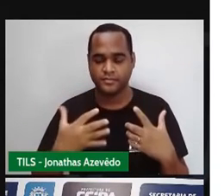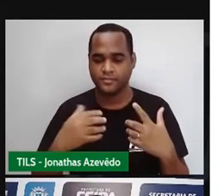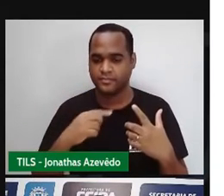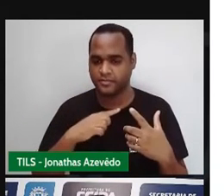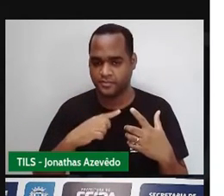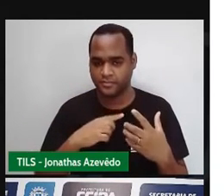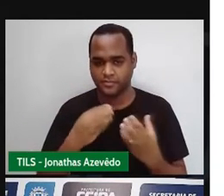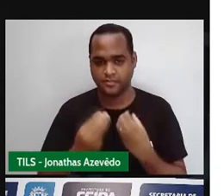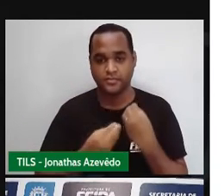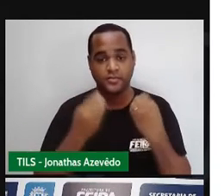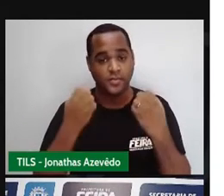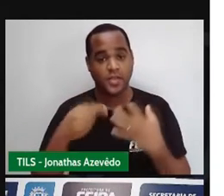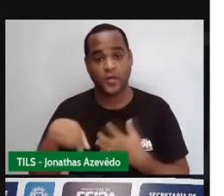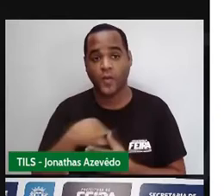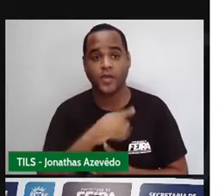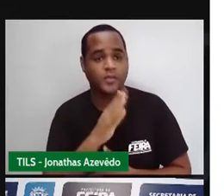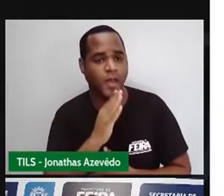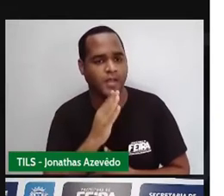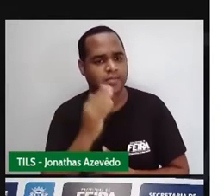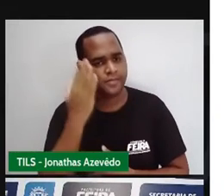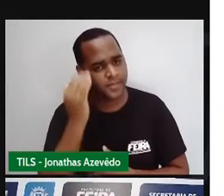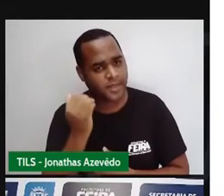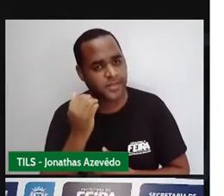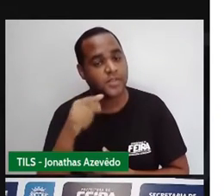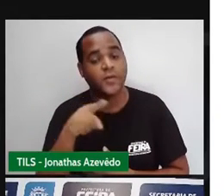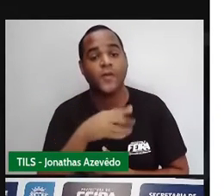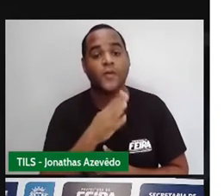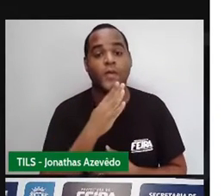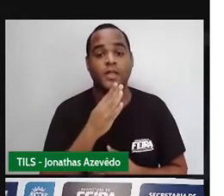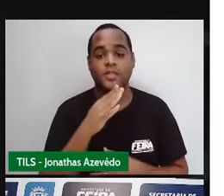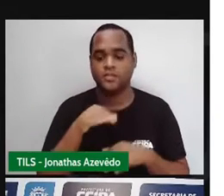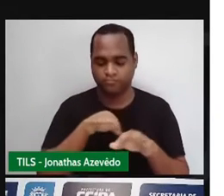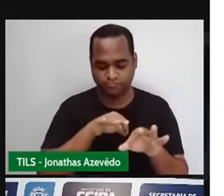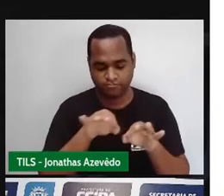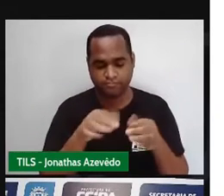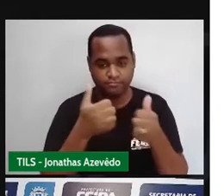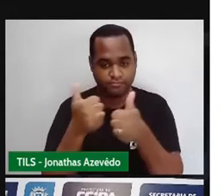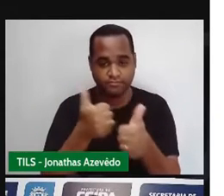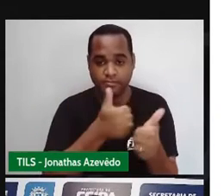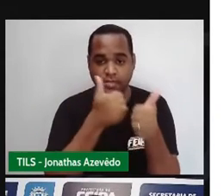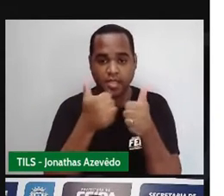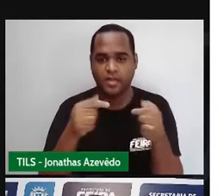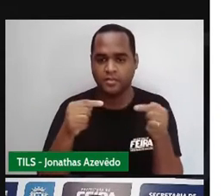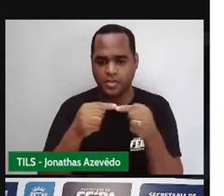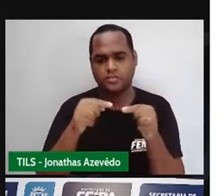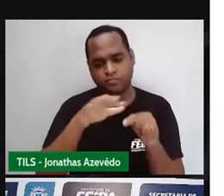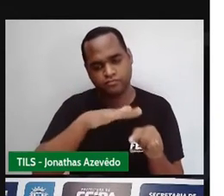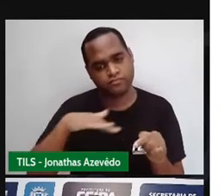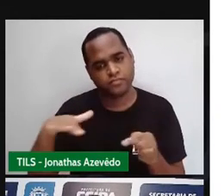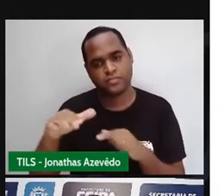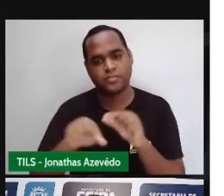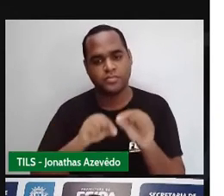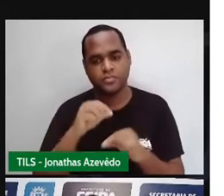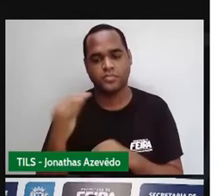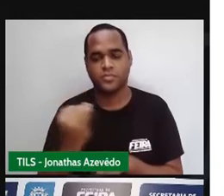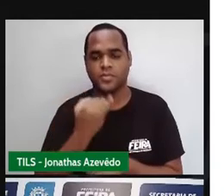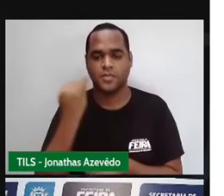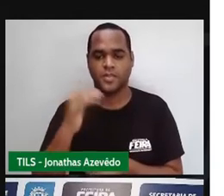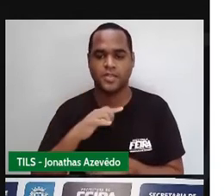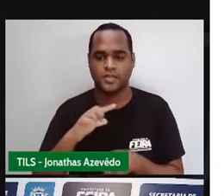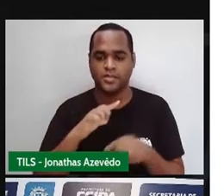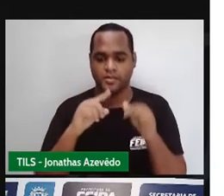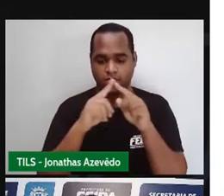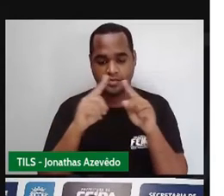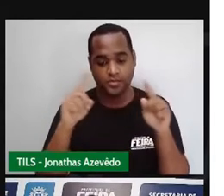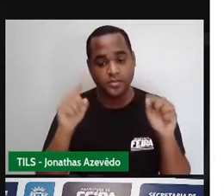geométricas planas que a gente conhece, ele tem a estrutura mais rígida, né? Mais que o quadrado,